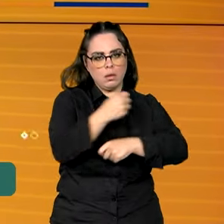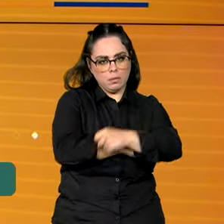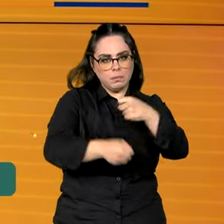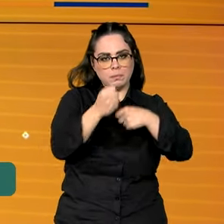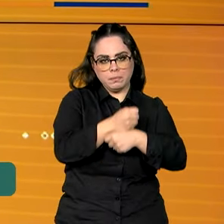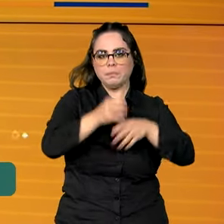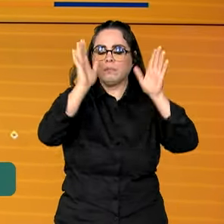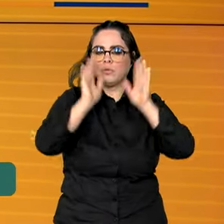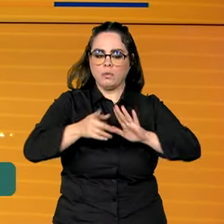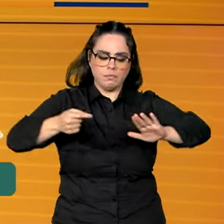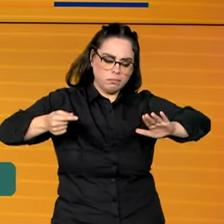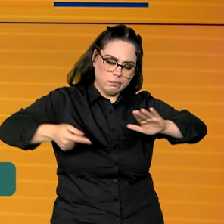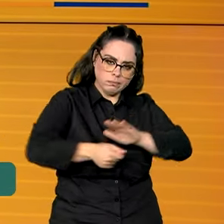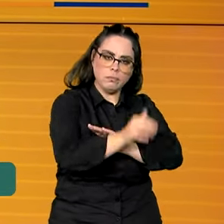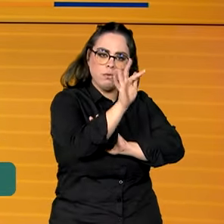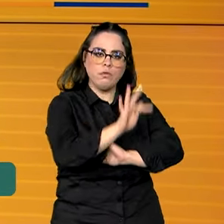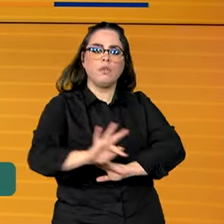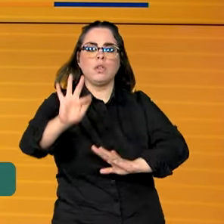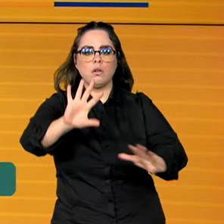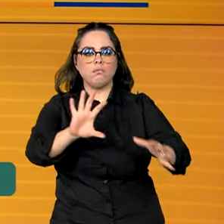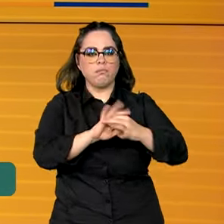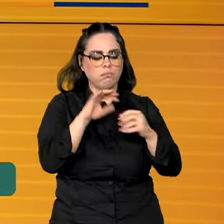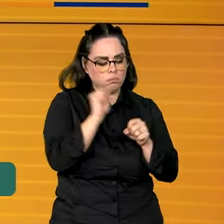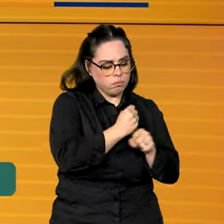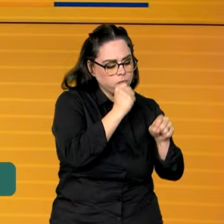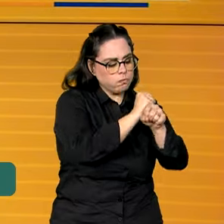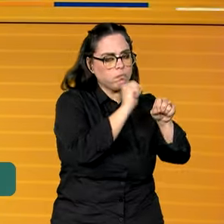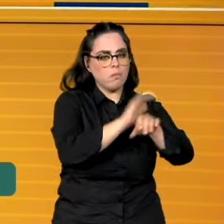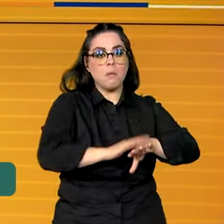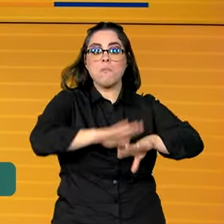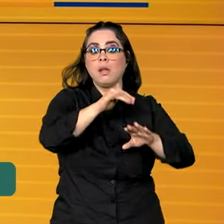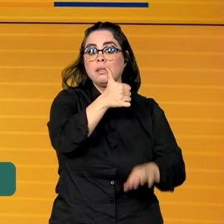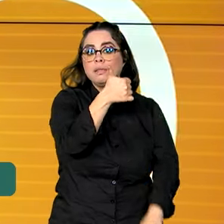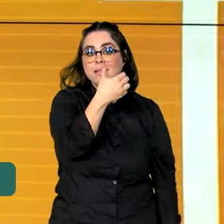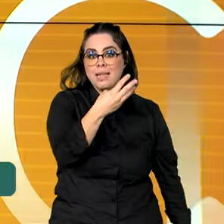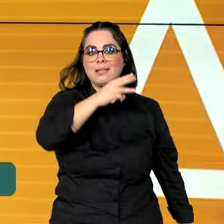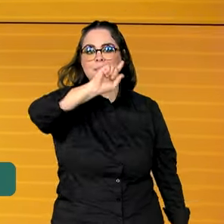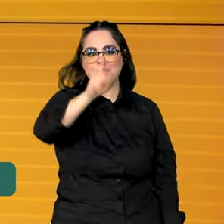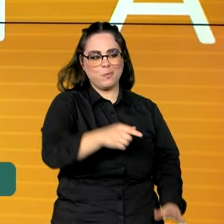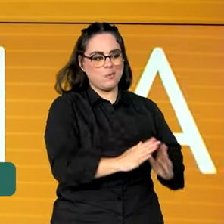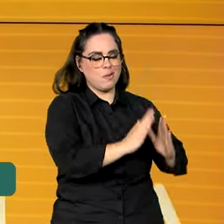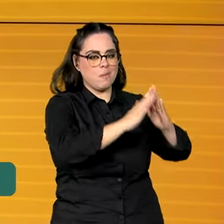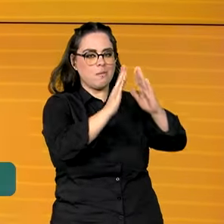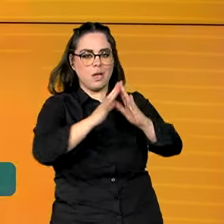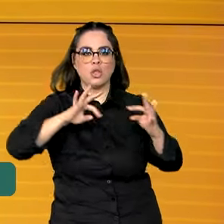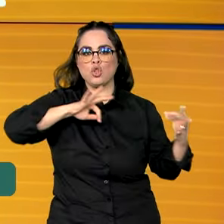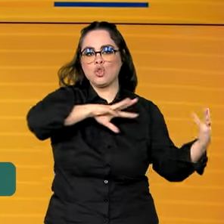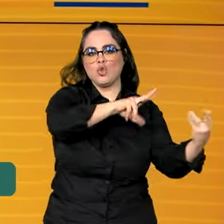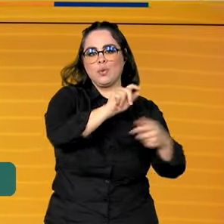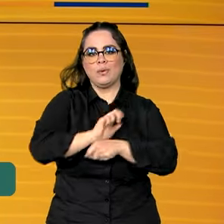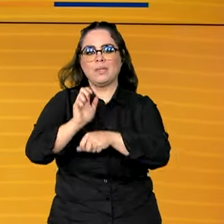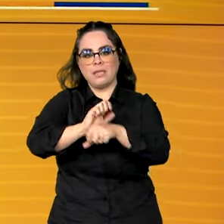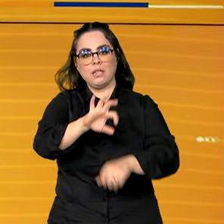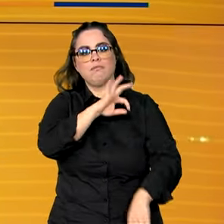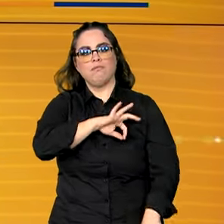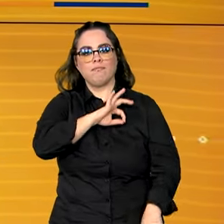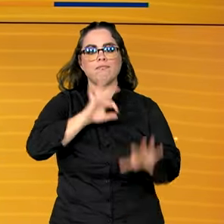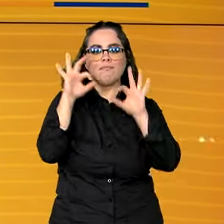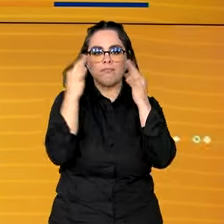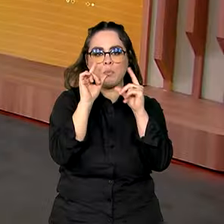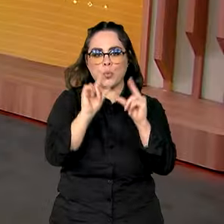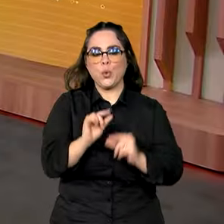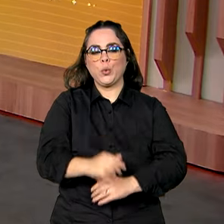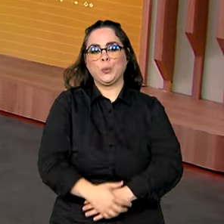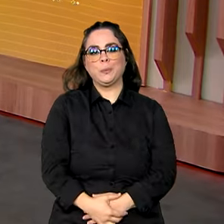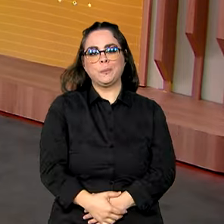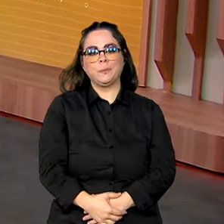passado, foram aprovados recursos federais para a construção de mais de 13 mil moradias em todo o estado para famílias de baixa renda.